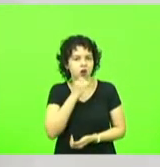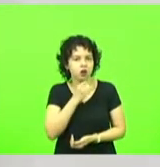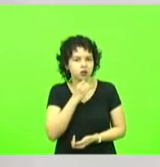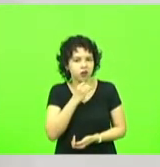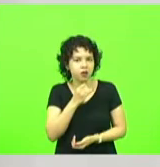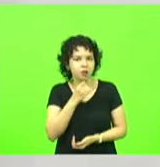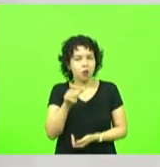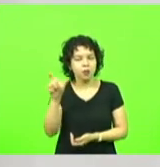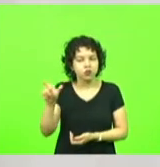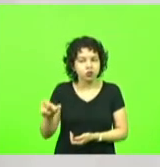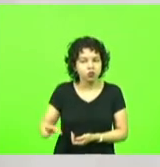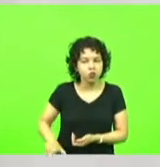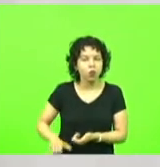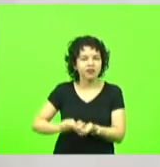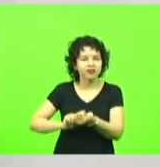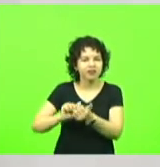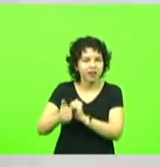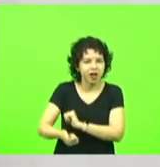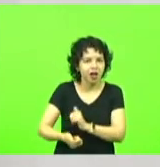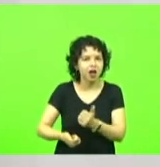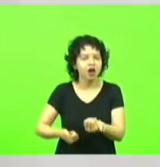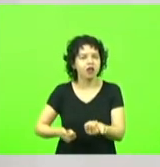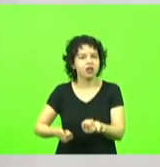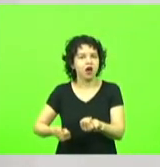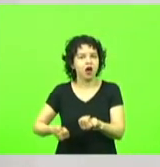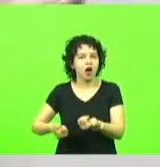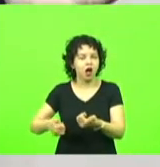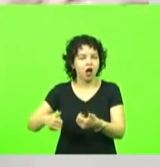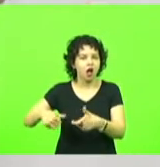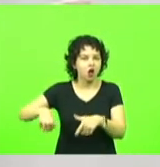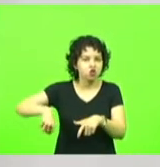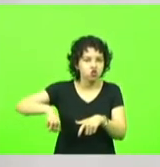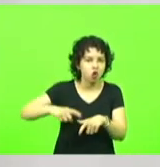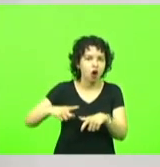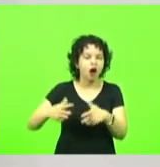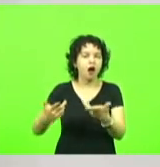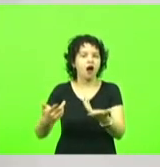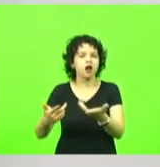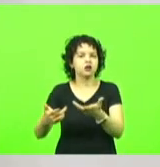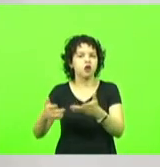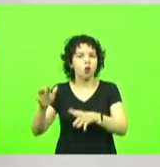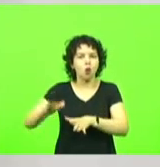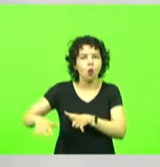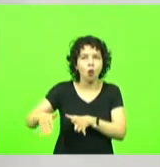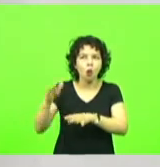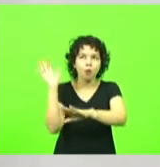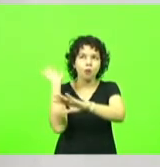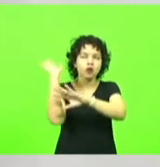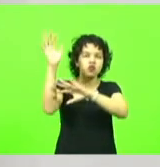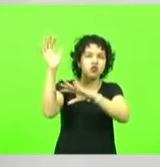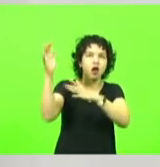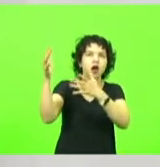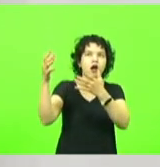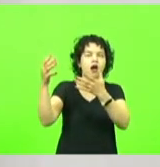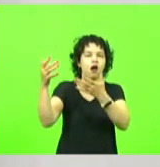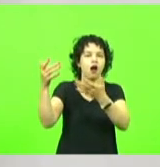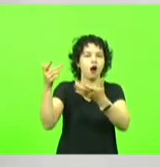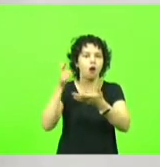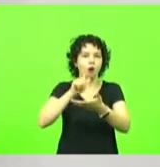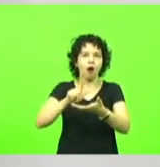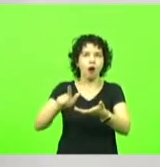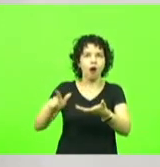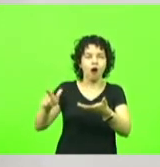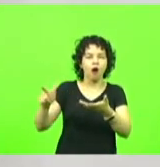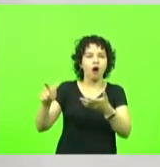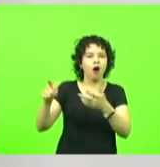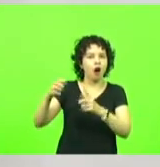jogada uma cesta excepcional no basquete você dá destaque senão você vai ver